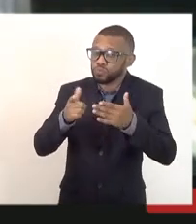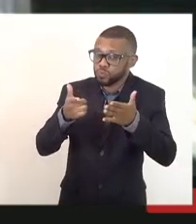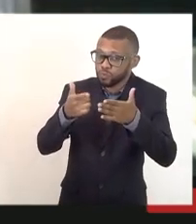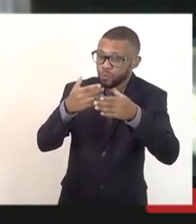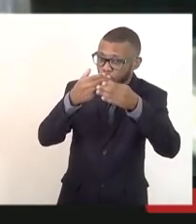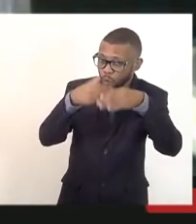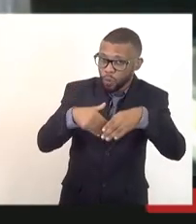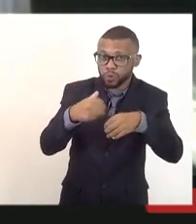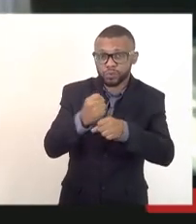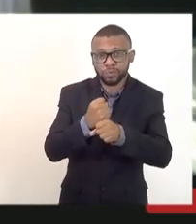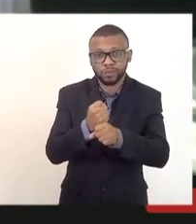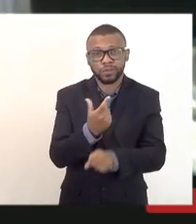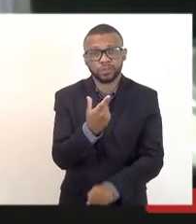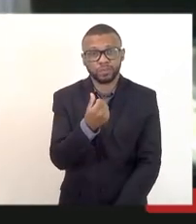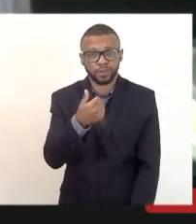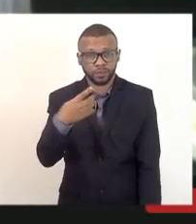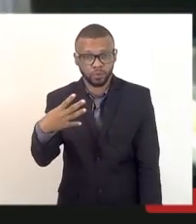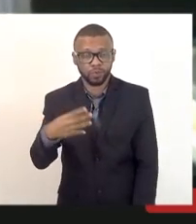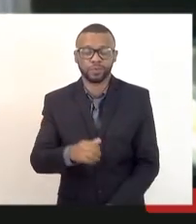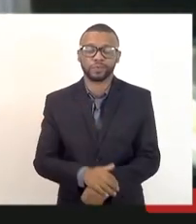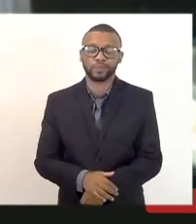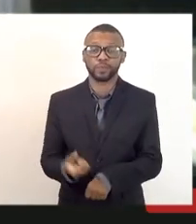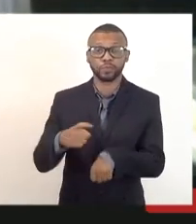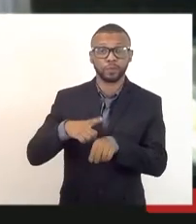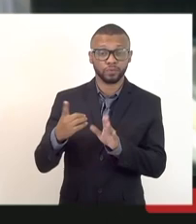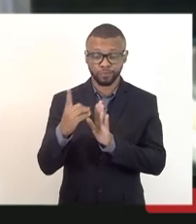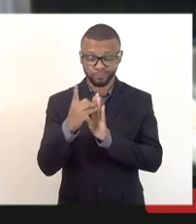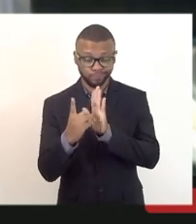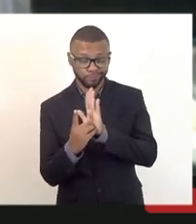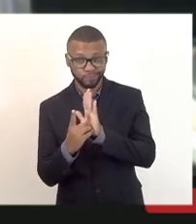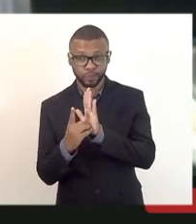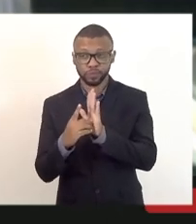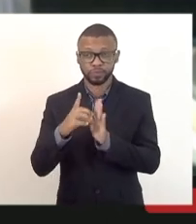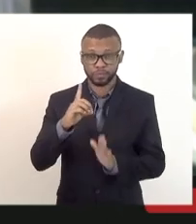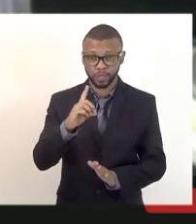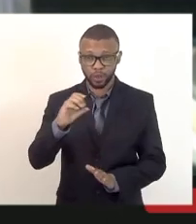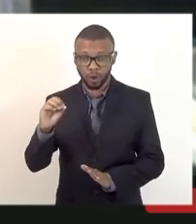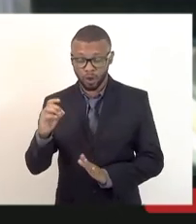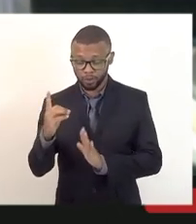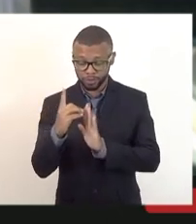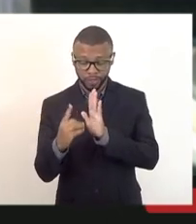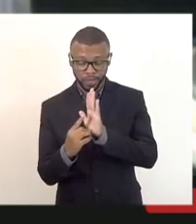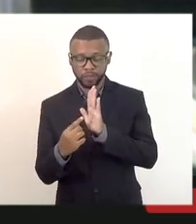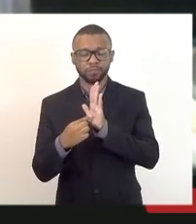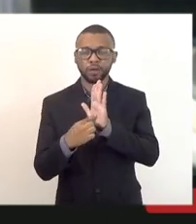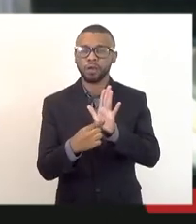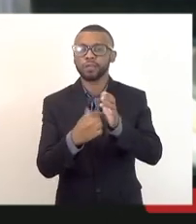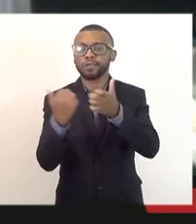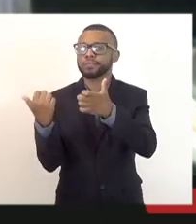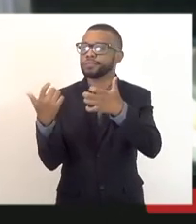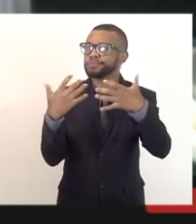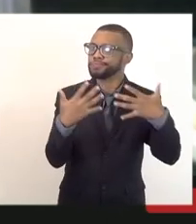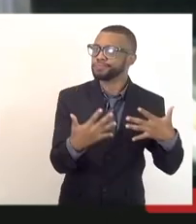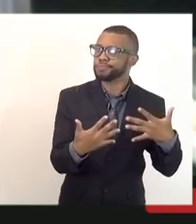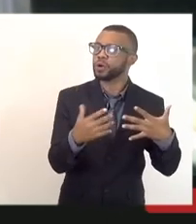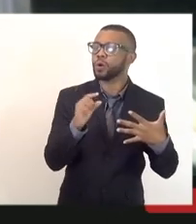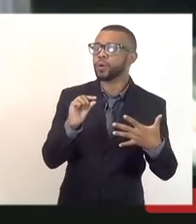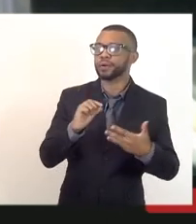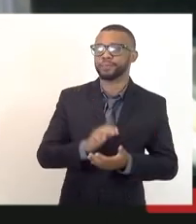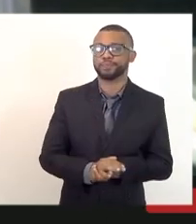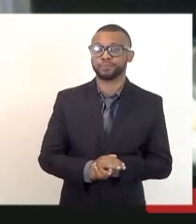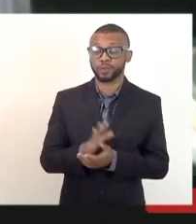Quando foi publicado o decreto no Diário Oficial, o decreto ele vem falando o seguinte, 300